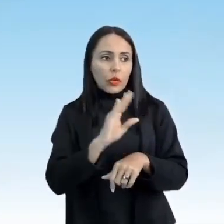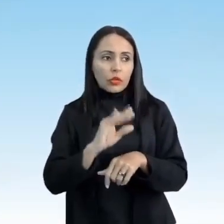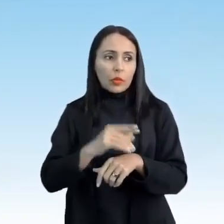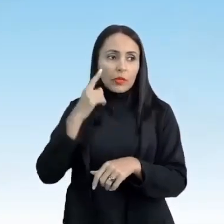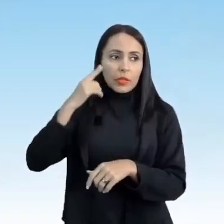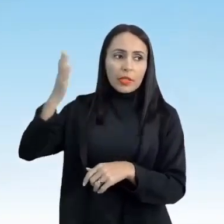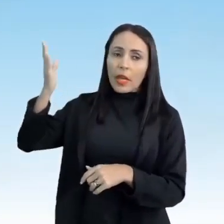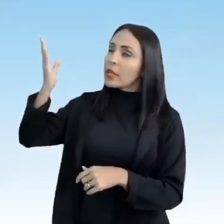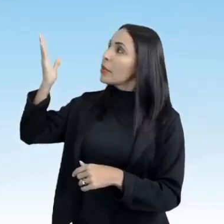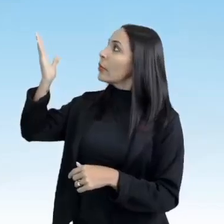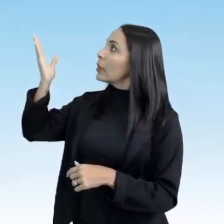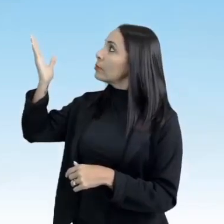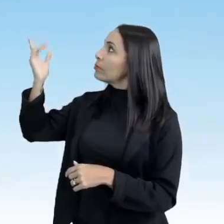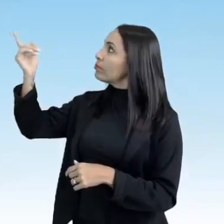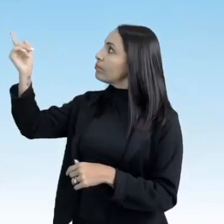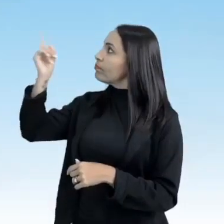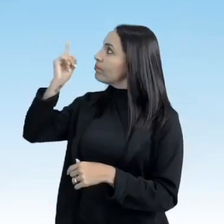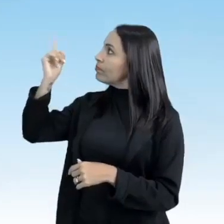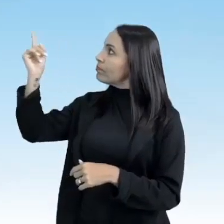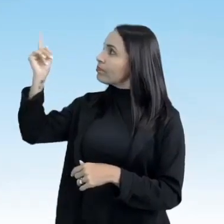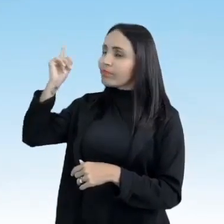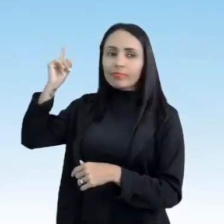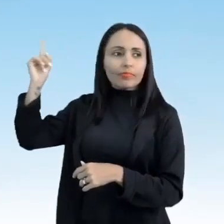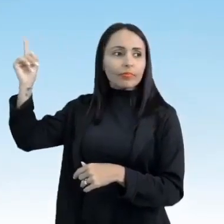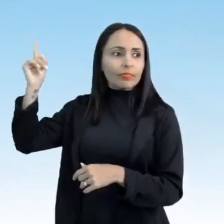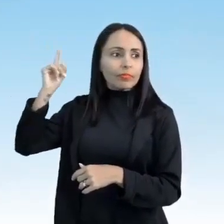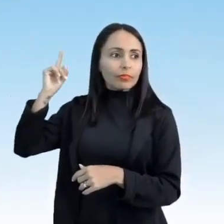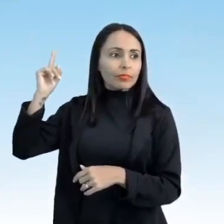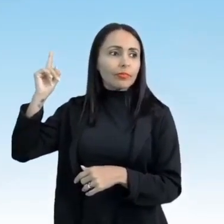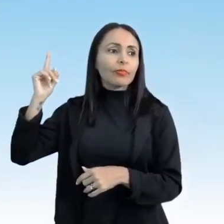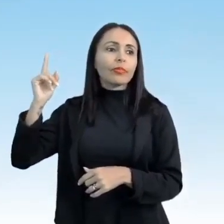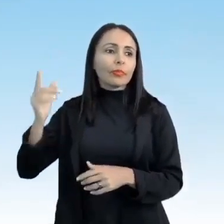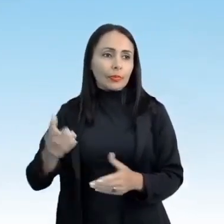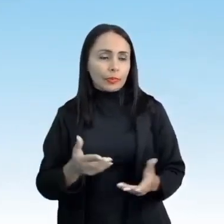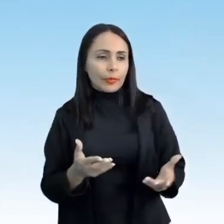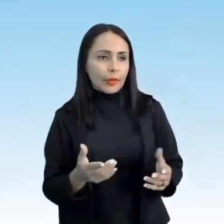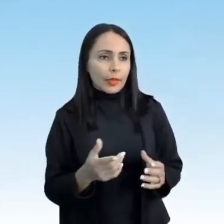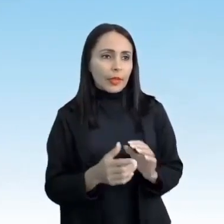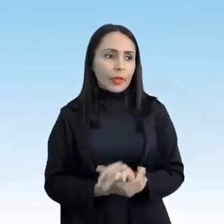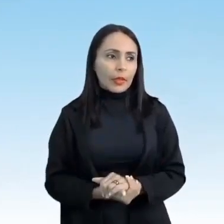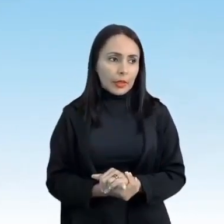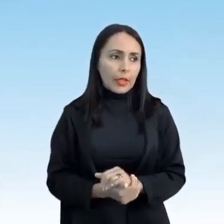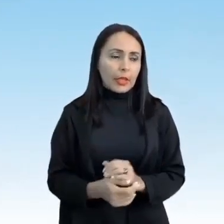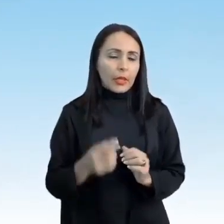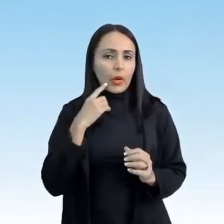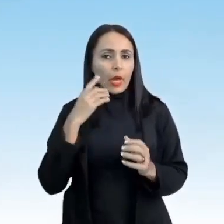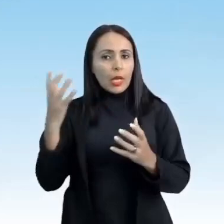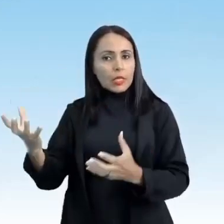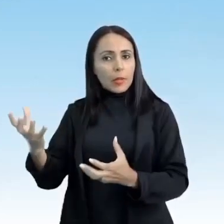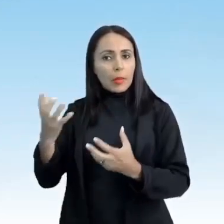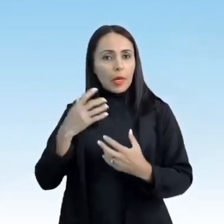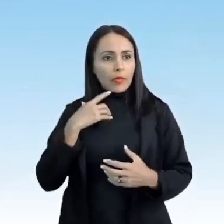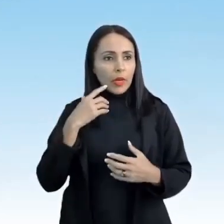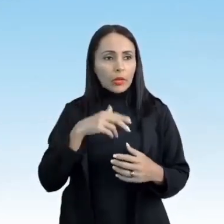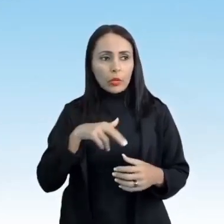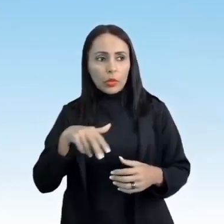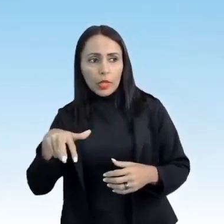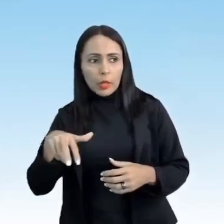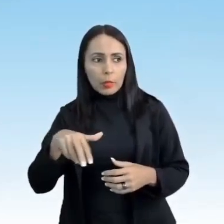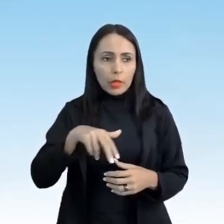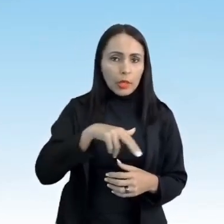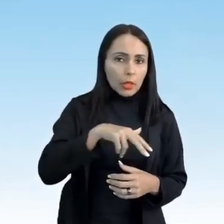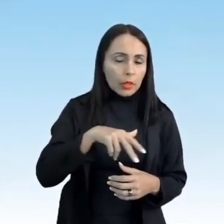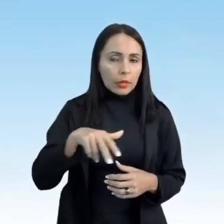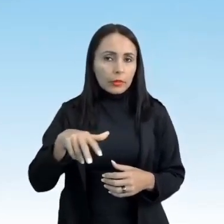vocês, para vocês identificarem, né? A recepção, né? O ato de receber a bola, o drible ou finta,